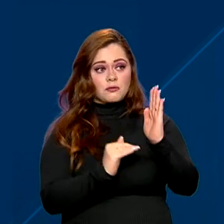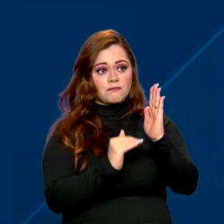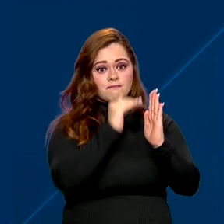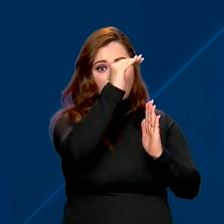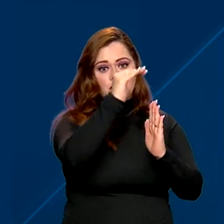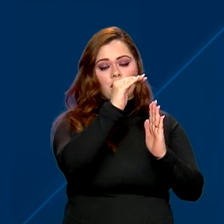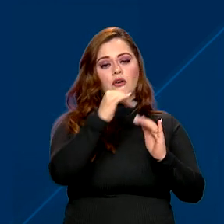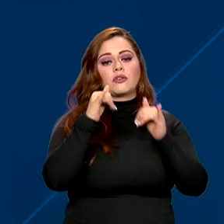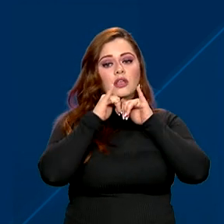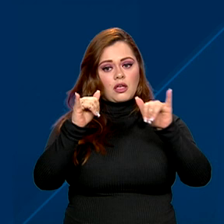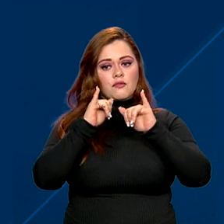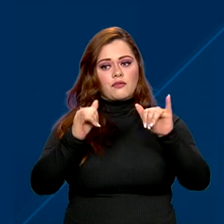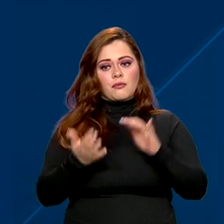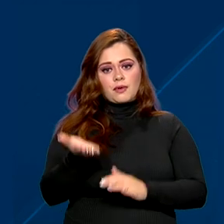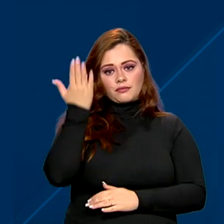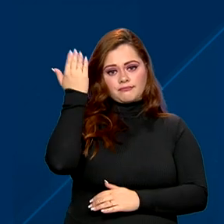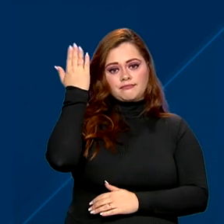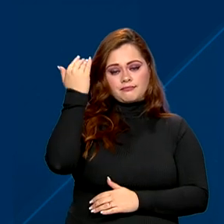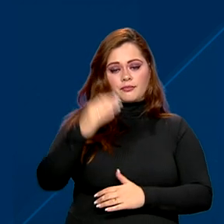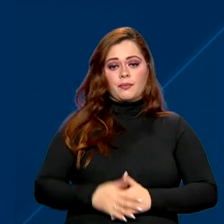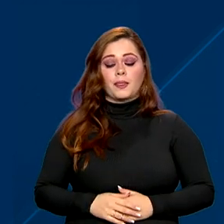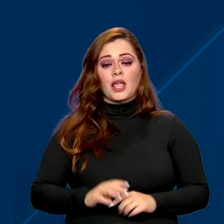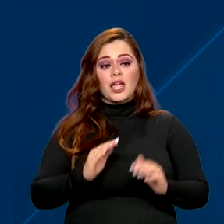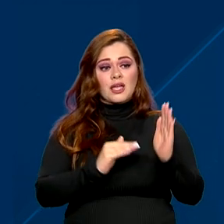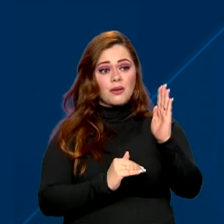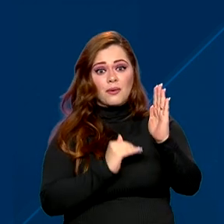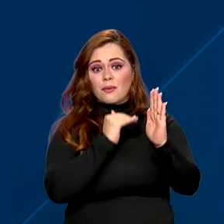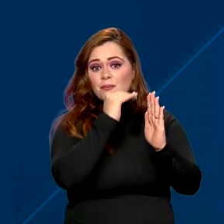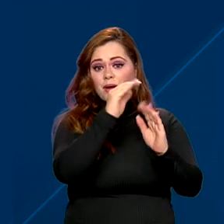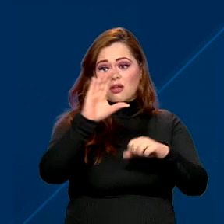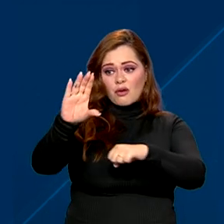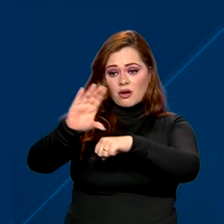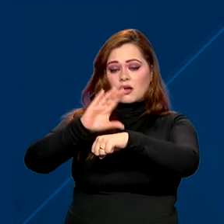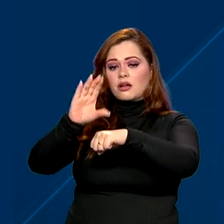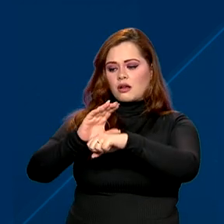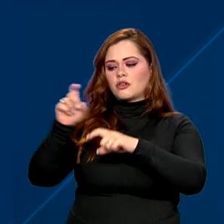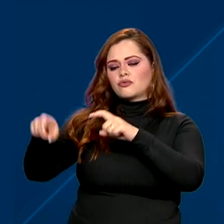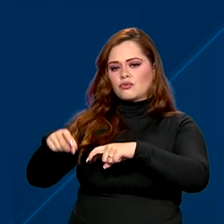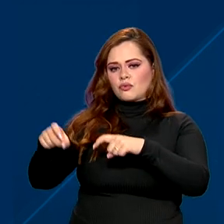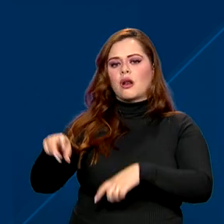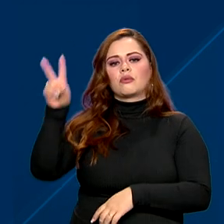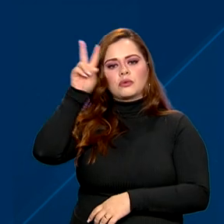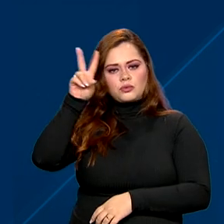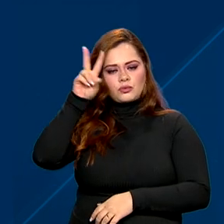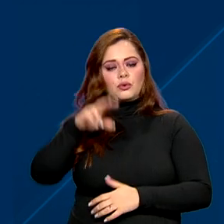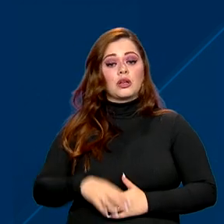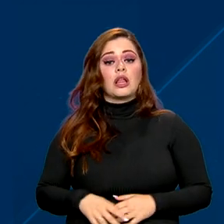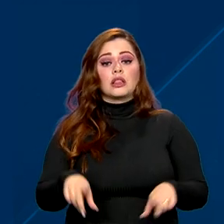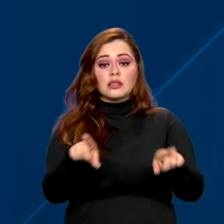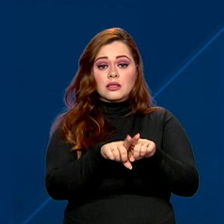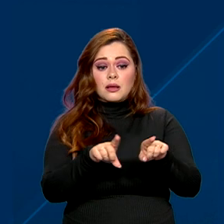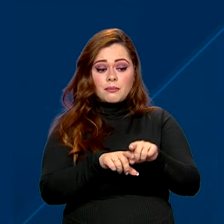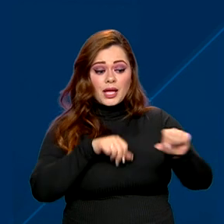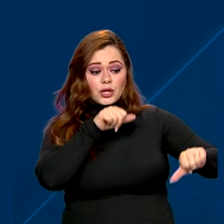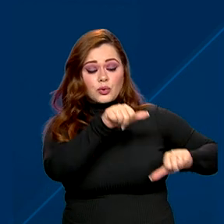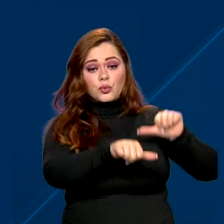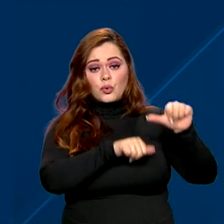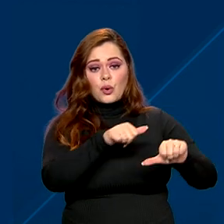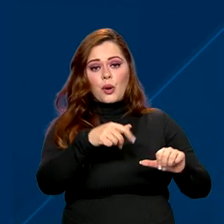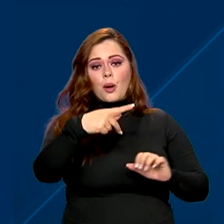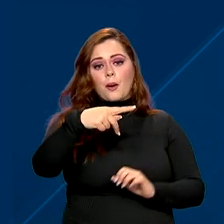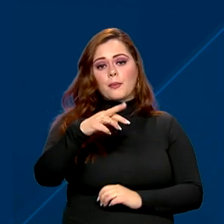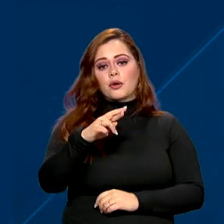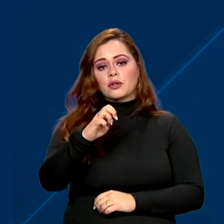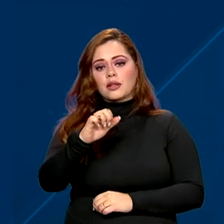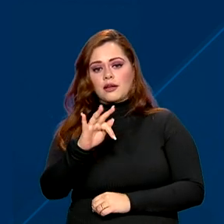anunciado na safra passada e o maior volume de crédito rural da história. Também teve mudança no PRONAF